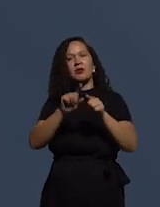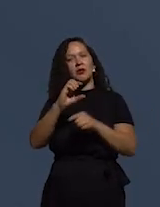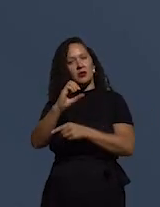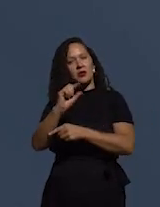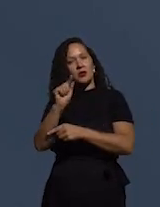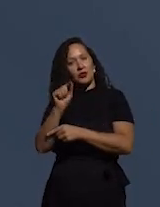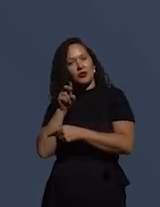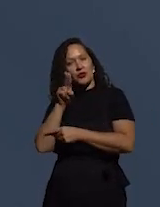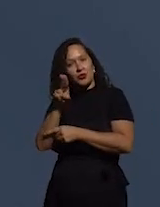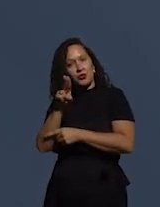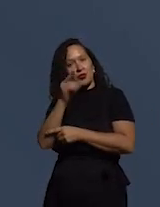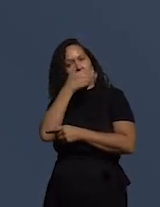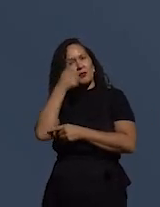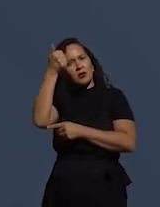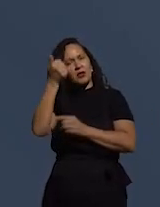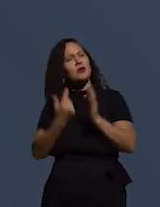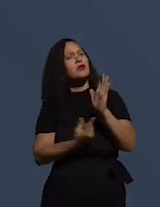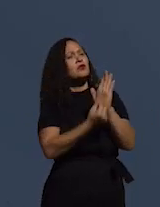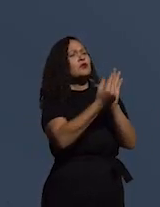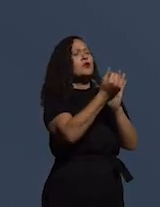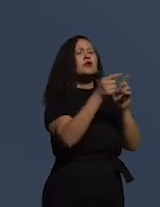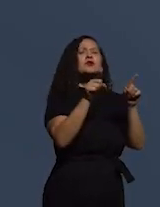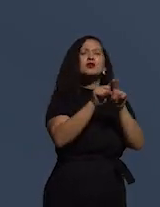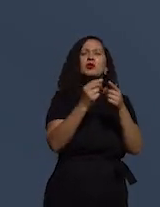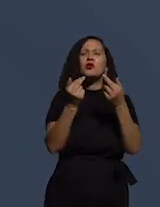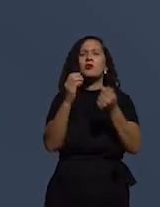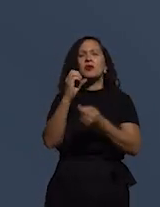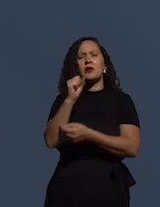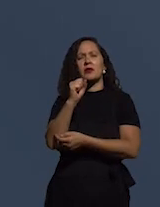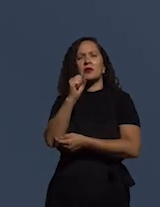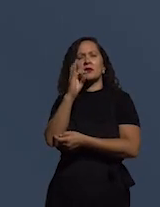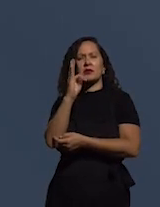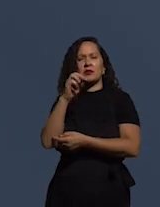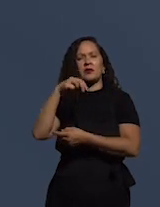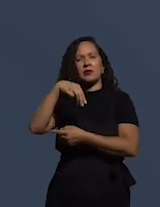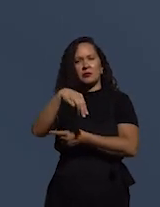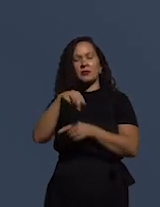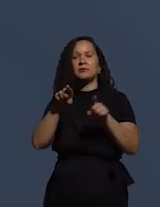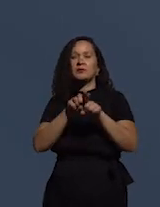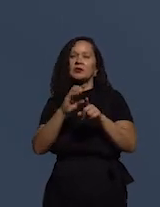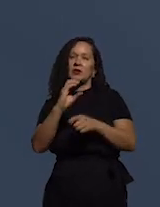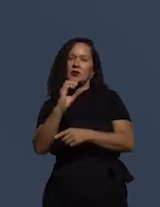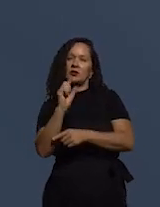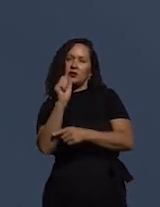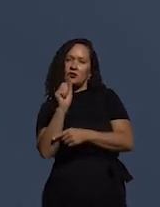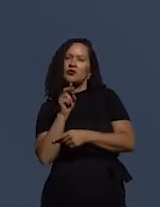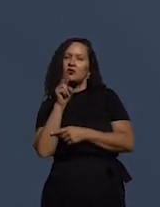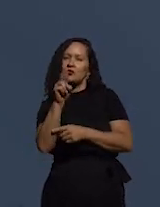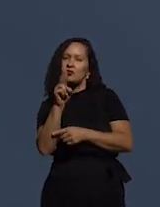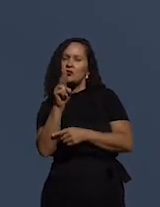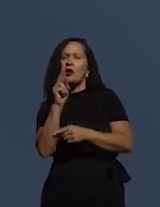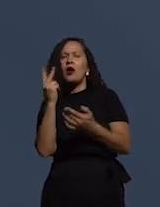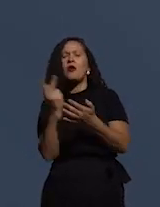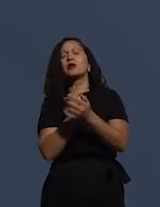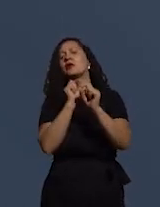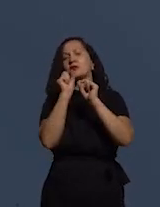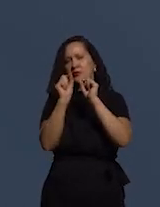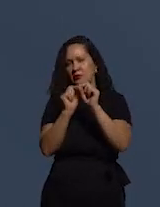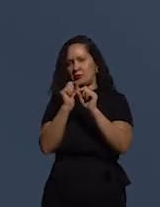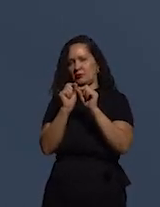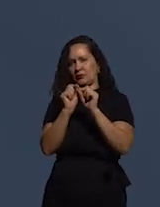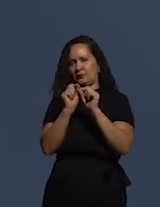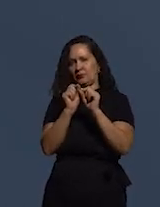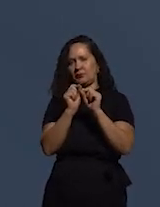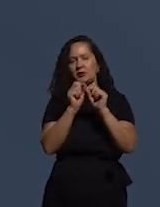do gasto também, como no caso da STM. E as ações da CGU, elas se desdobram na